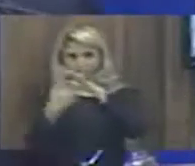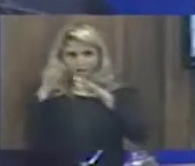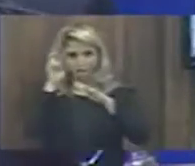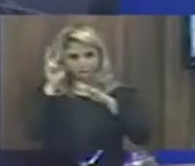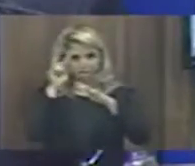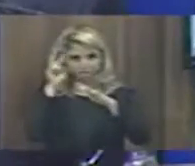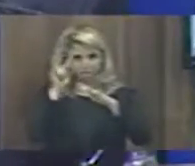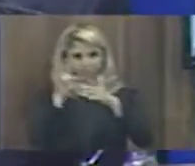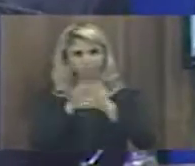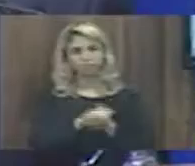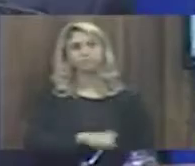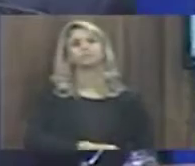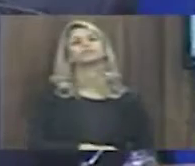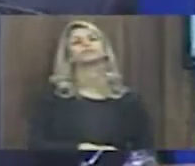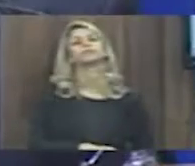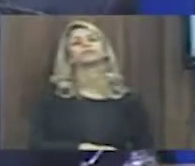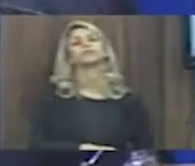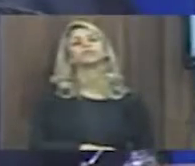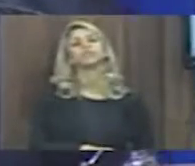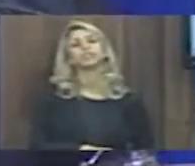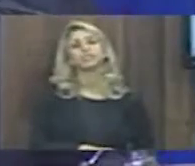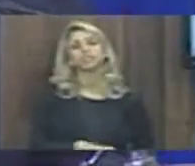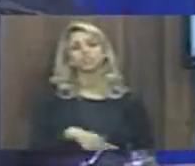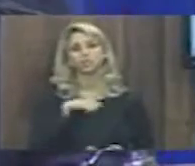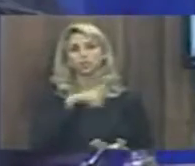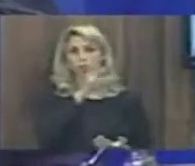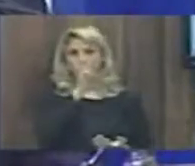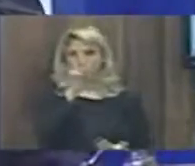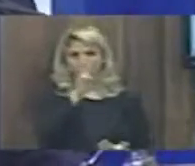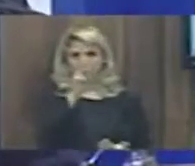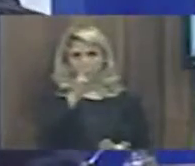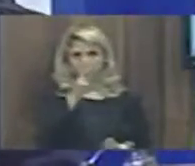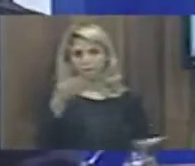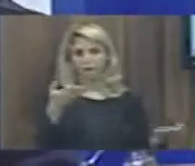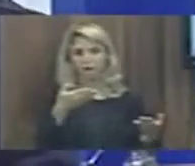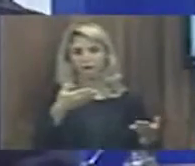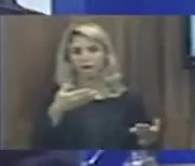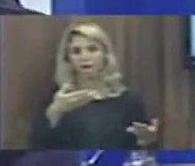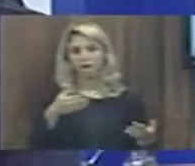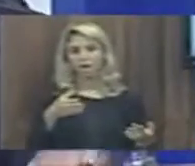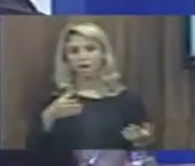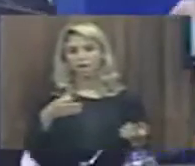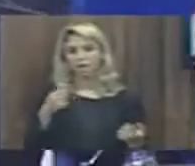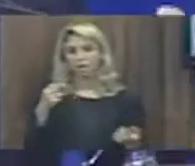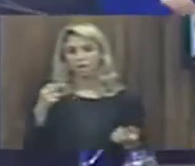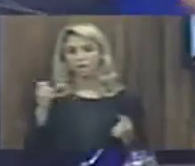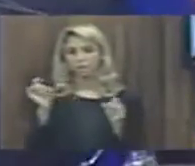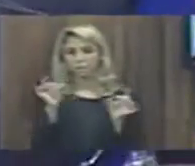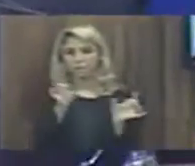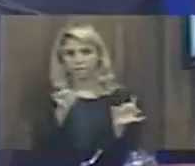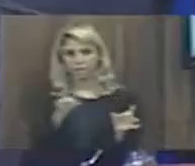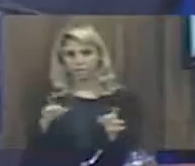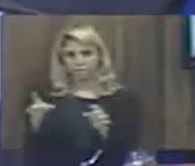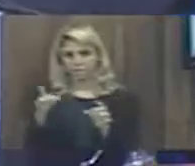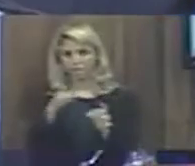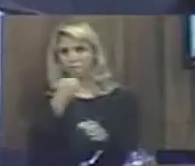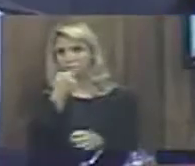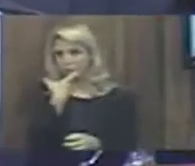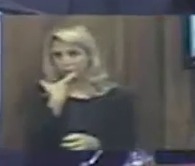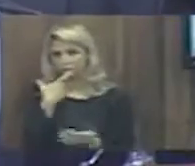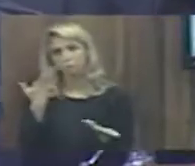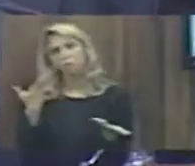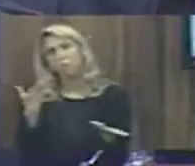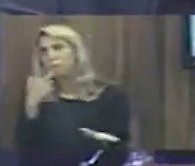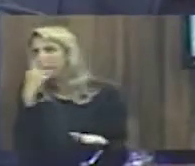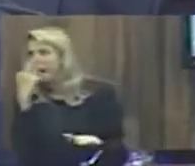ia fornecer os medicamentos de Cabo Frio, e parece que o sonho dele se